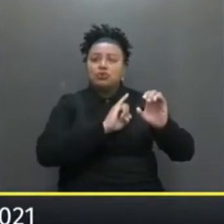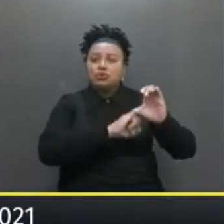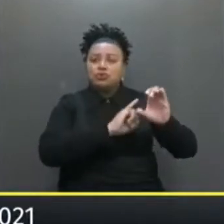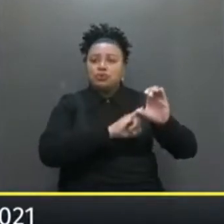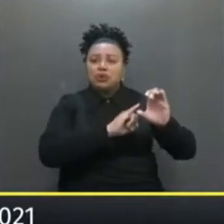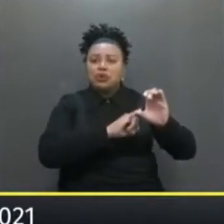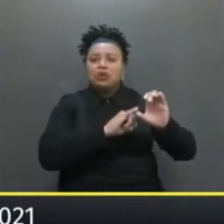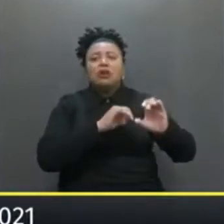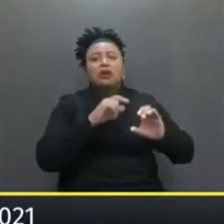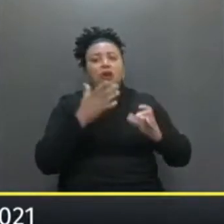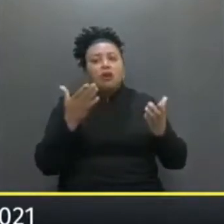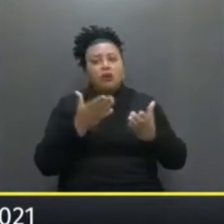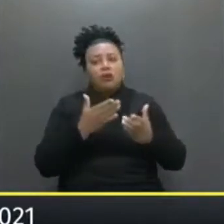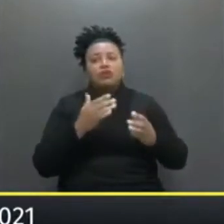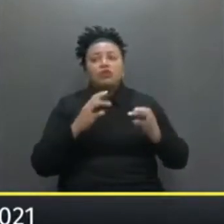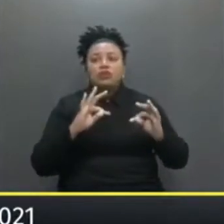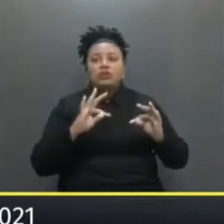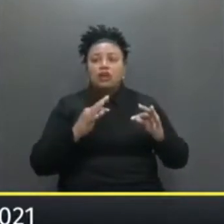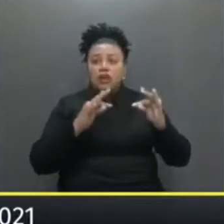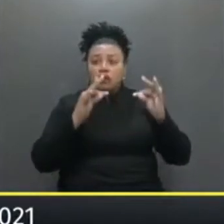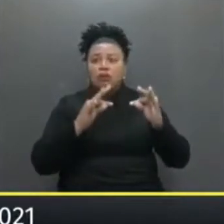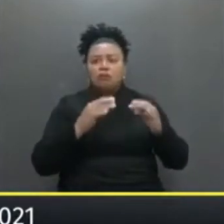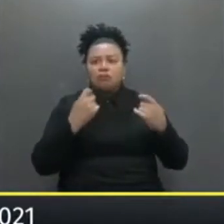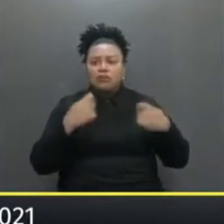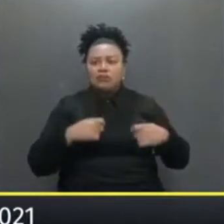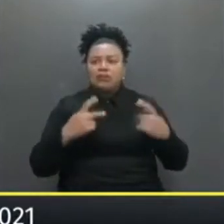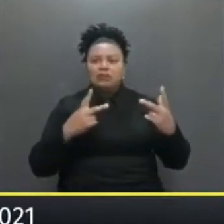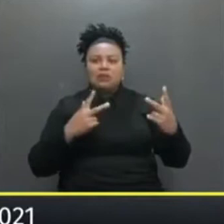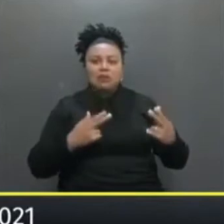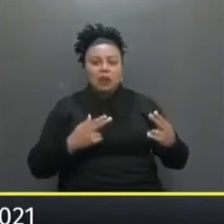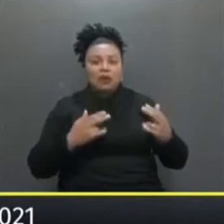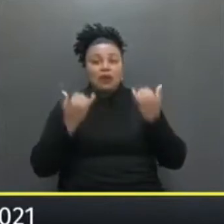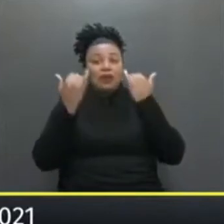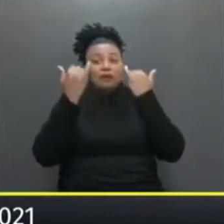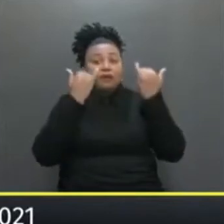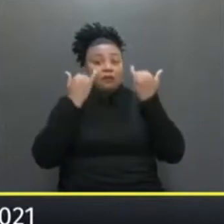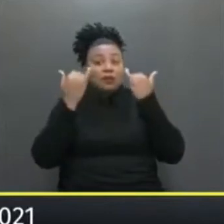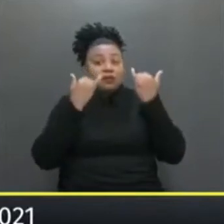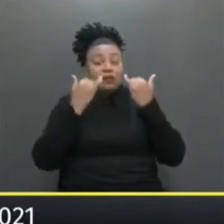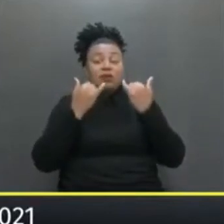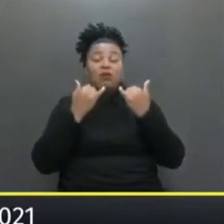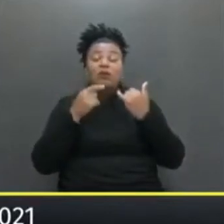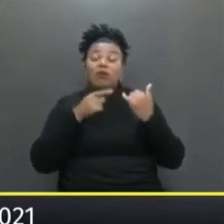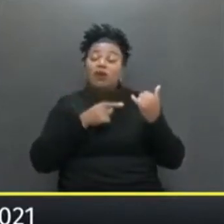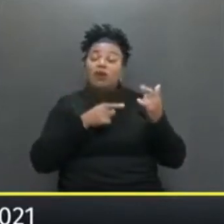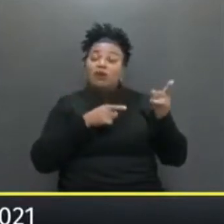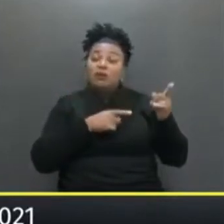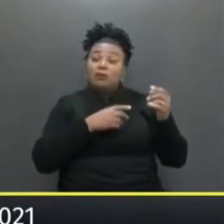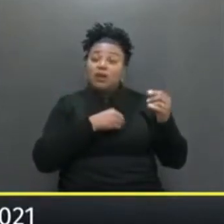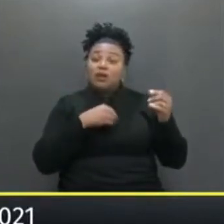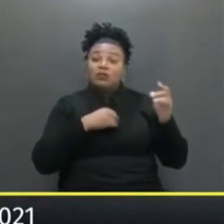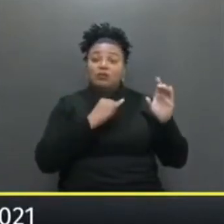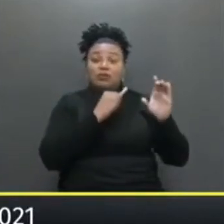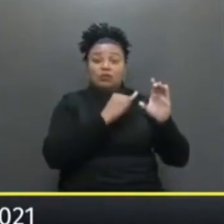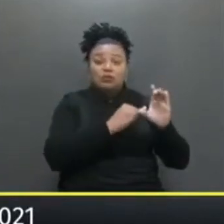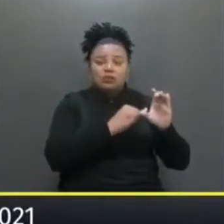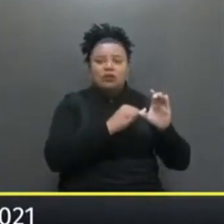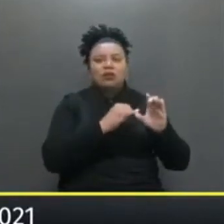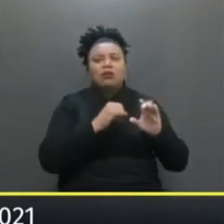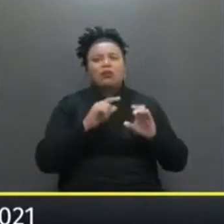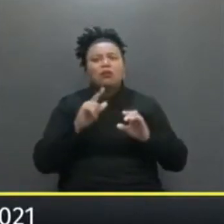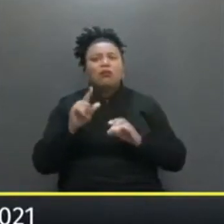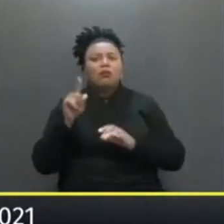atualmente Nós temos tecnologia Ele tem que ter acesso A mesma informação Que eu tenho O camarada Em Barra do Chuí Tem que ter O camarada Em